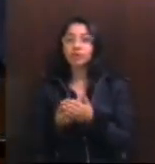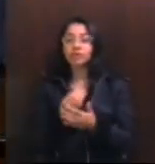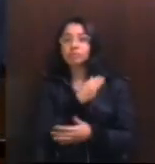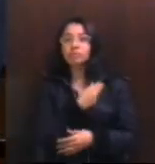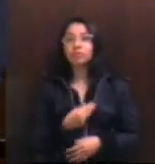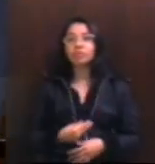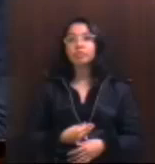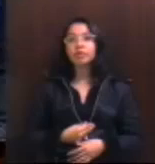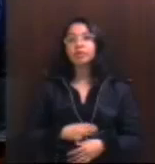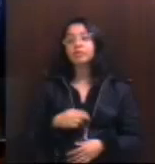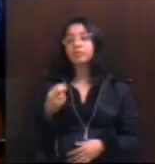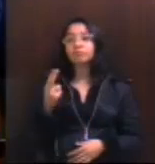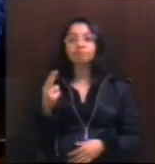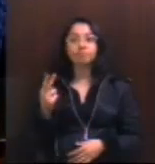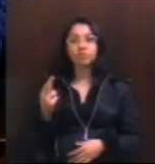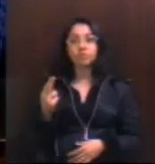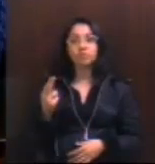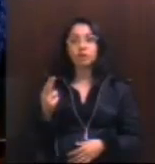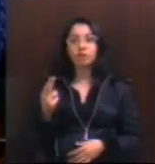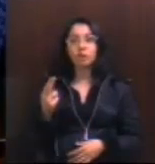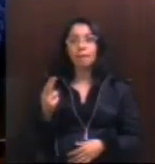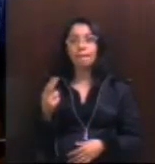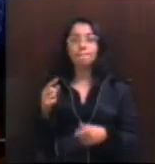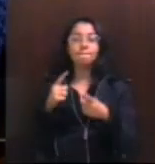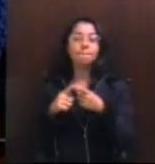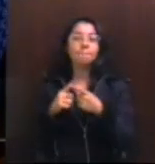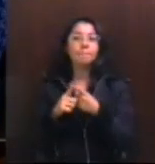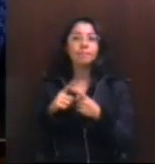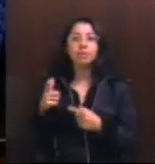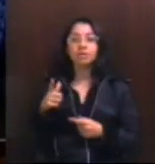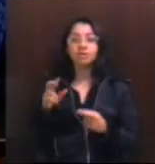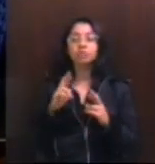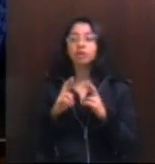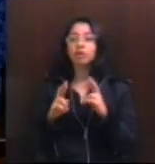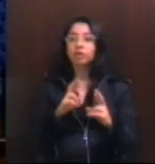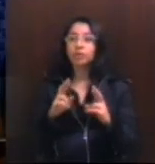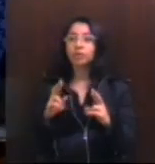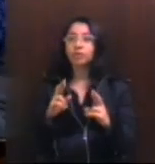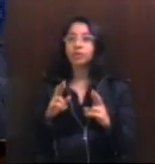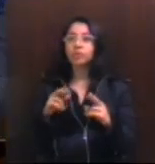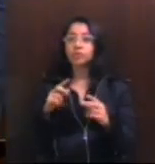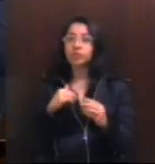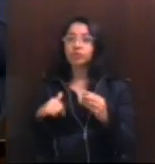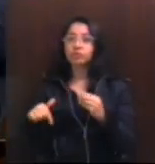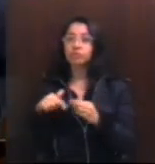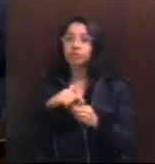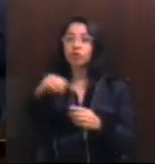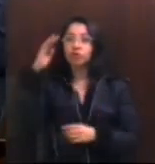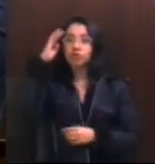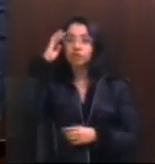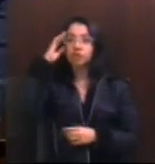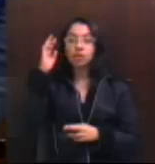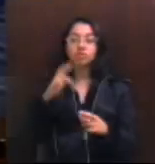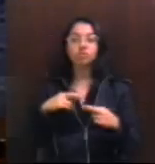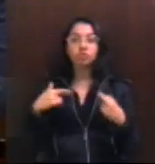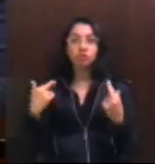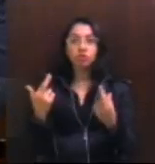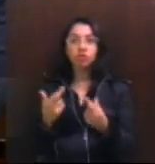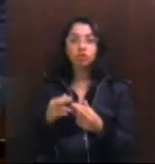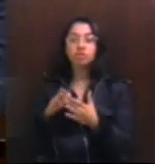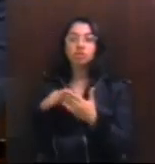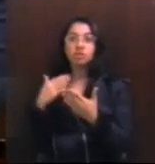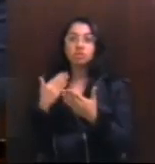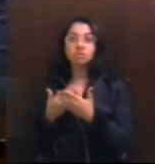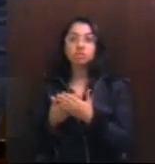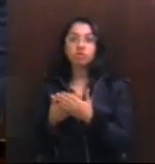a desigualdade a partir da não captação de recursos no seu entorno. Que entendem que o território, porque as